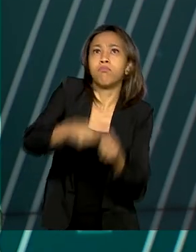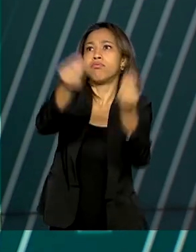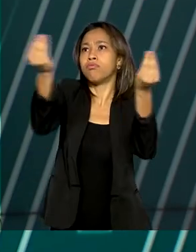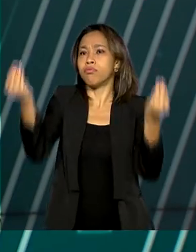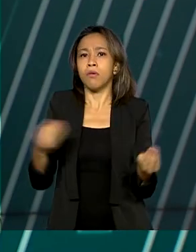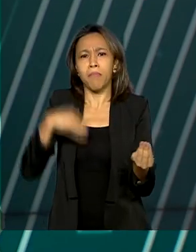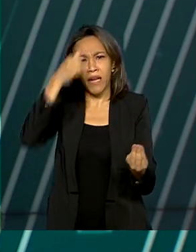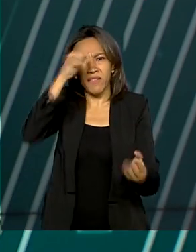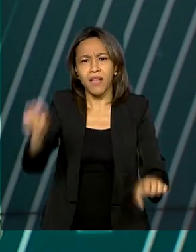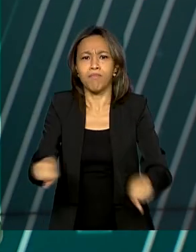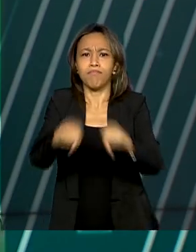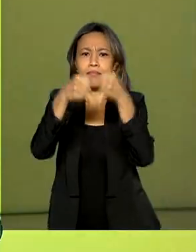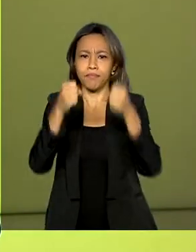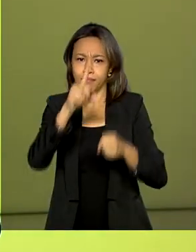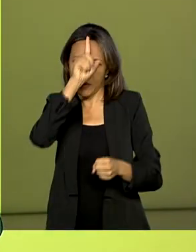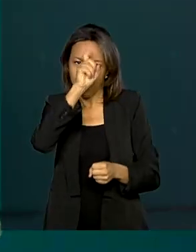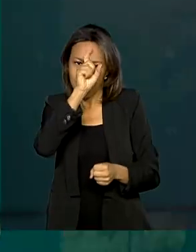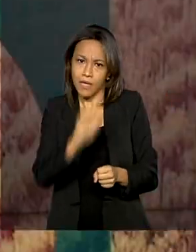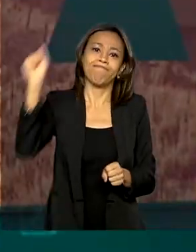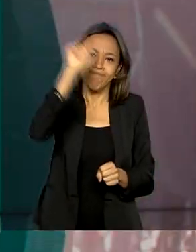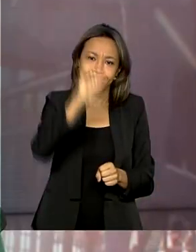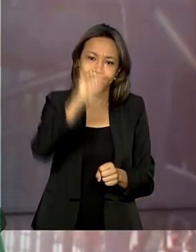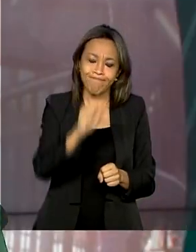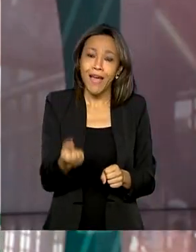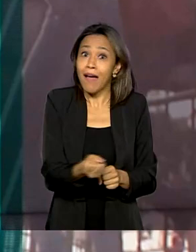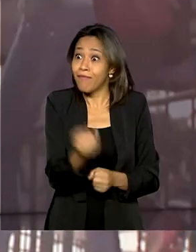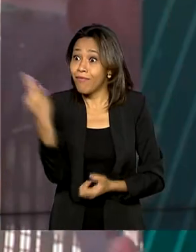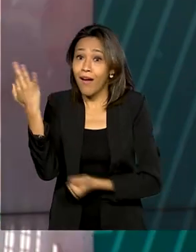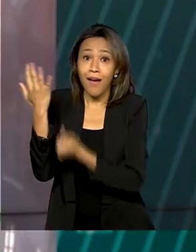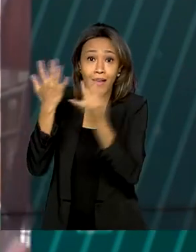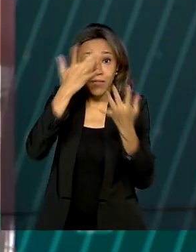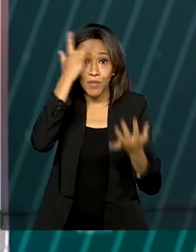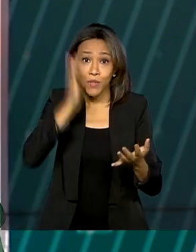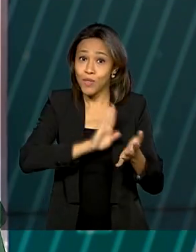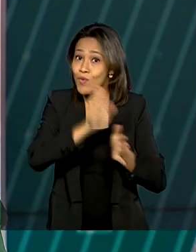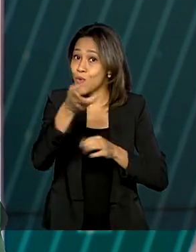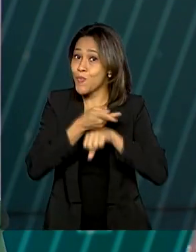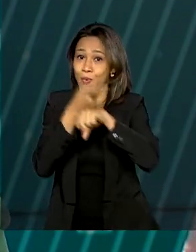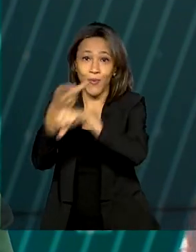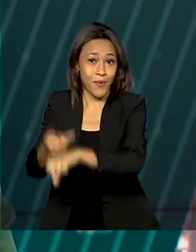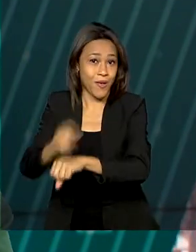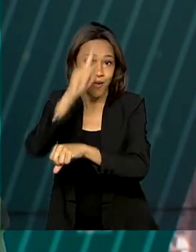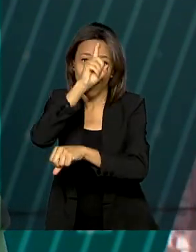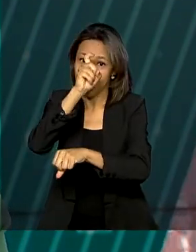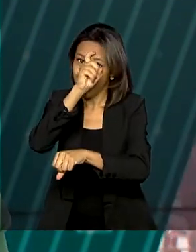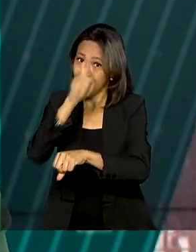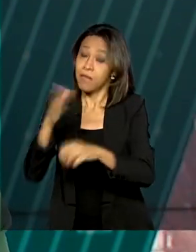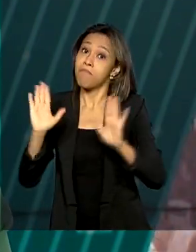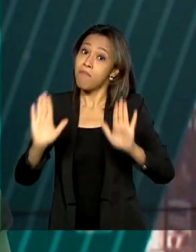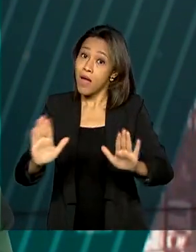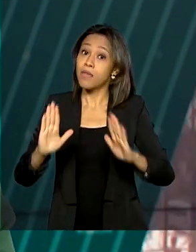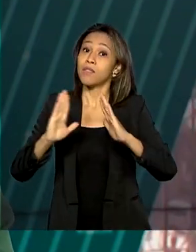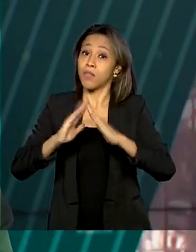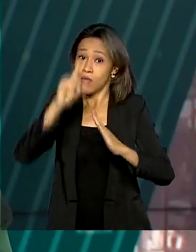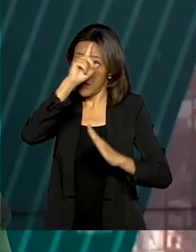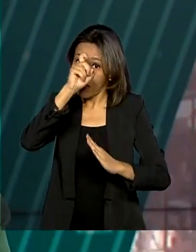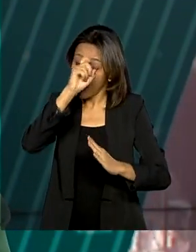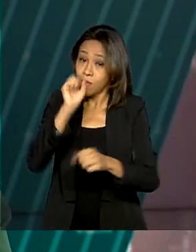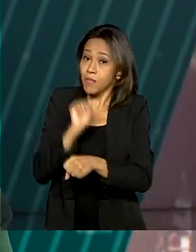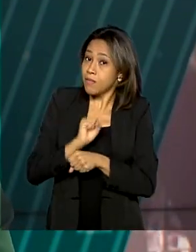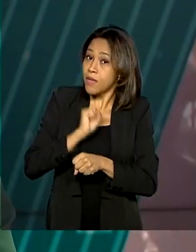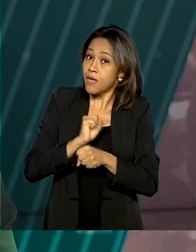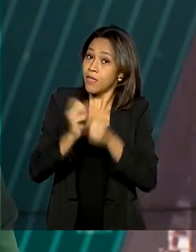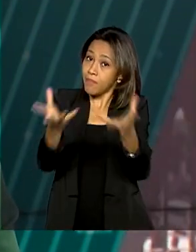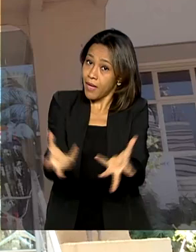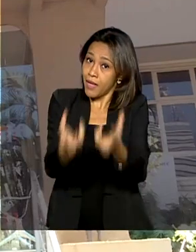estoques do país. Com a pandemia, muita gente deixou de doar, mas os hemocentros já estão preparados, esperando os doadores.